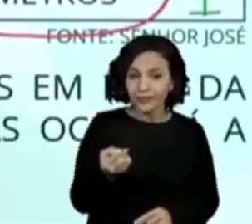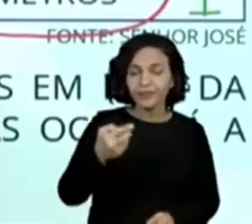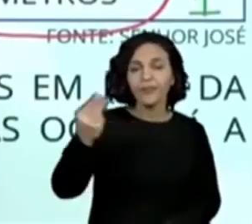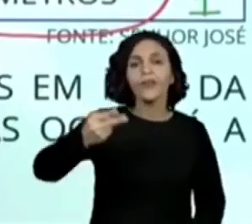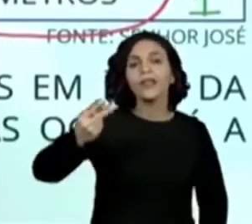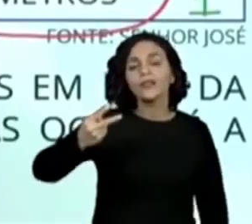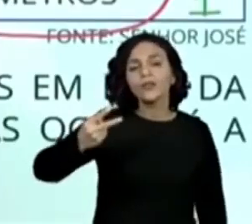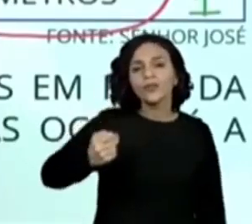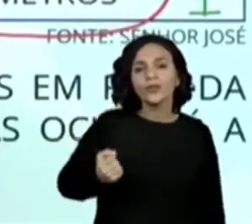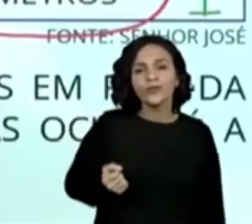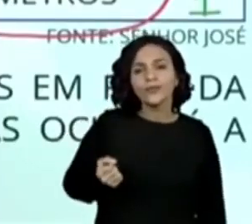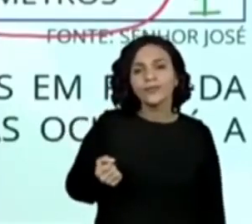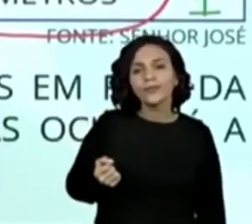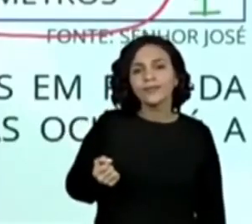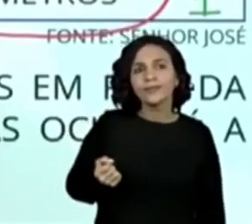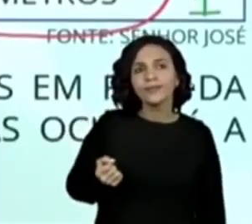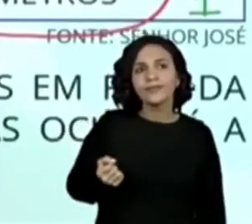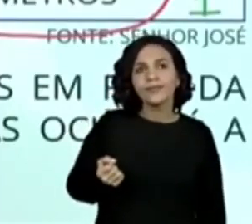segundo lugar?